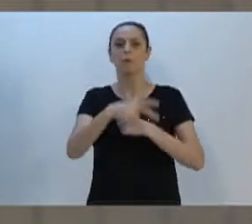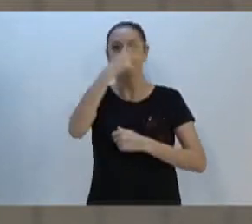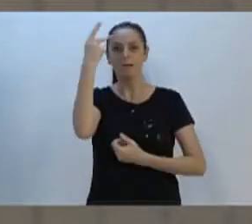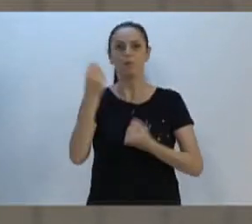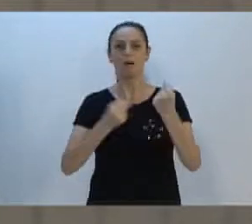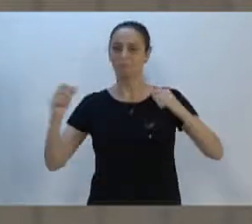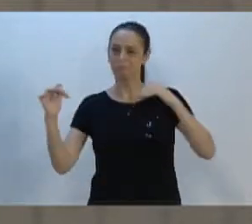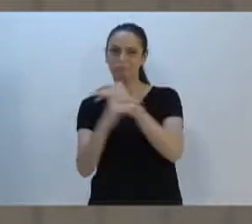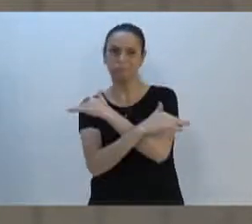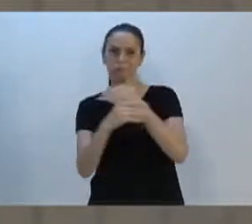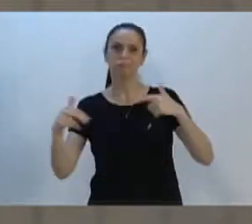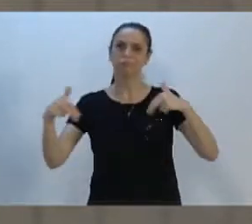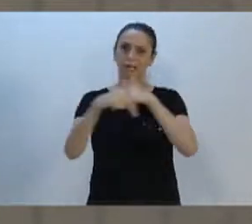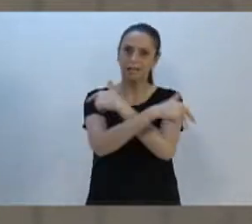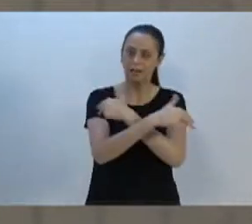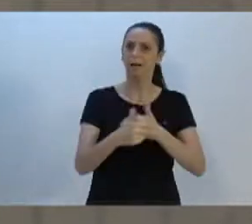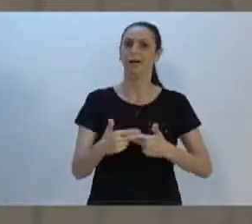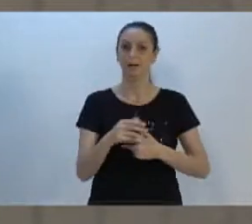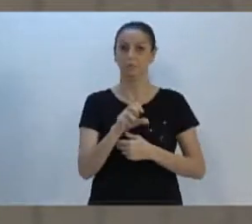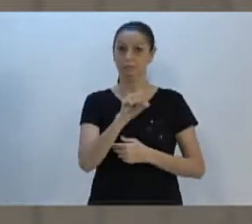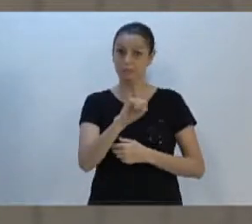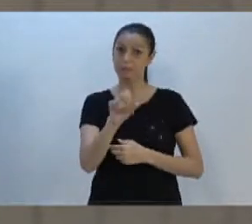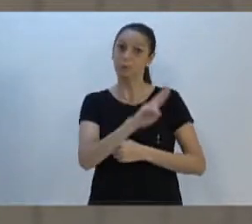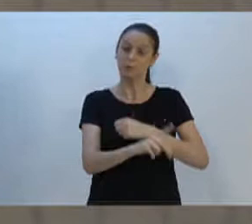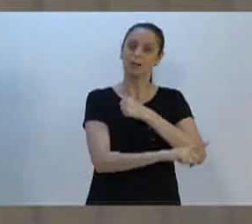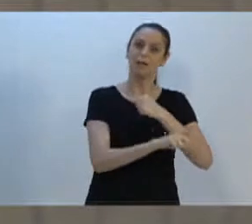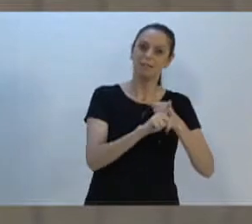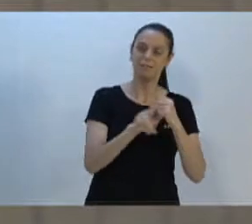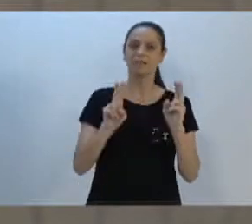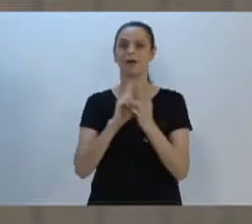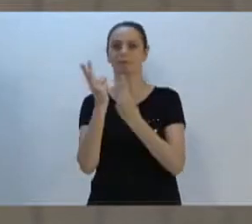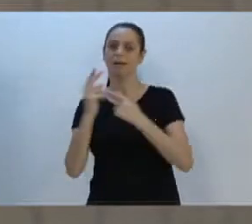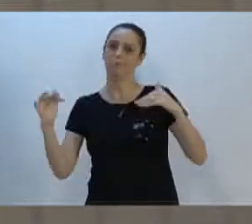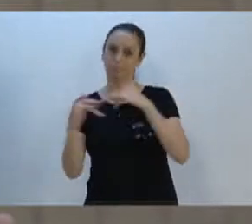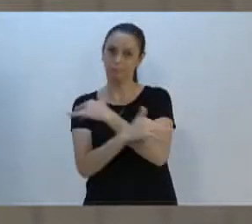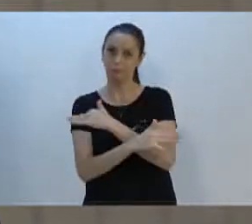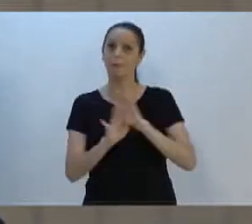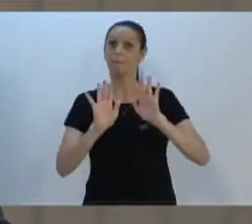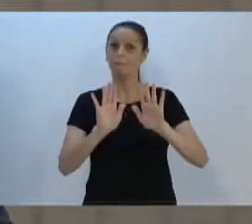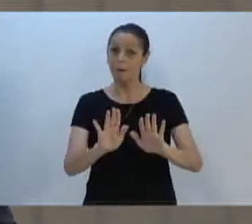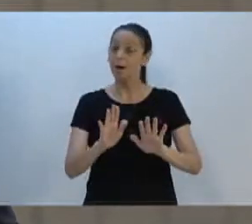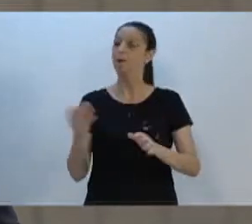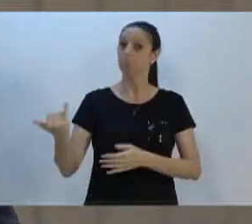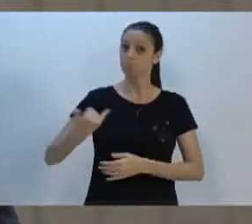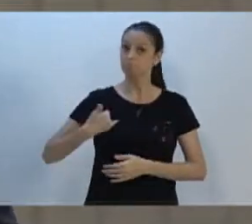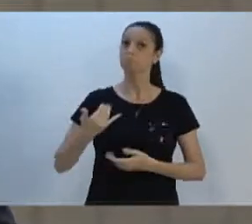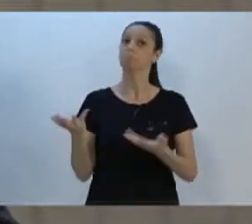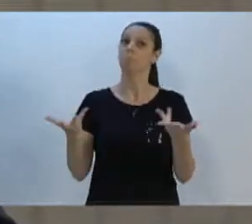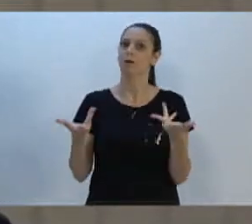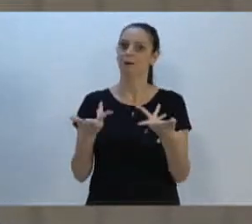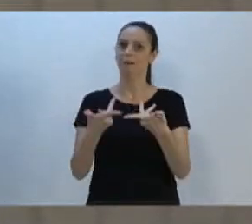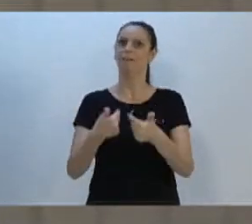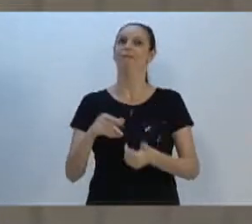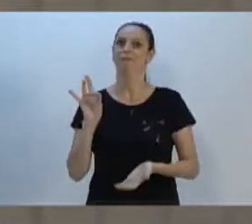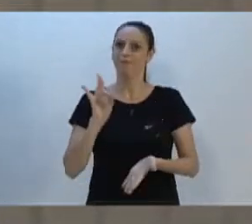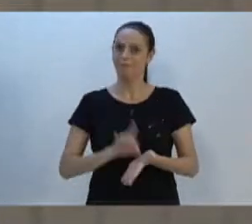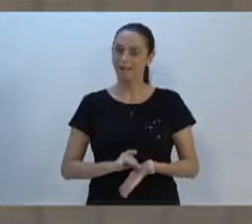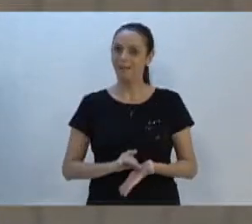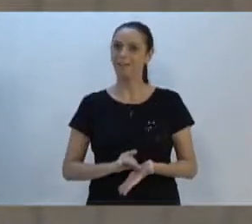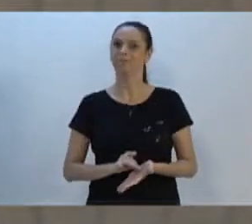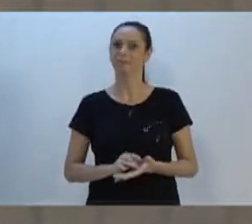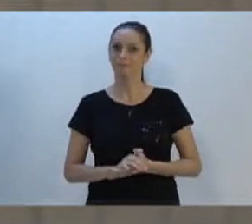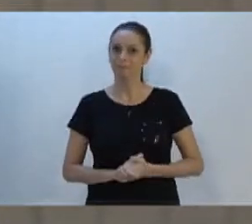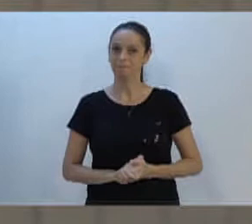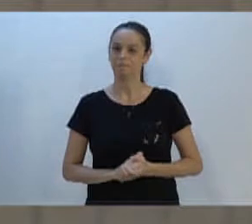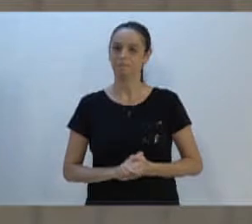porventura, vierem a utilizar a ligação Velha Garcia, mas é uma excelente notícia. Nós hoje estamos com a ligação